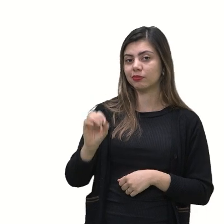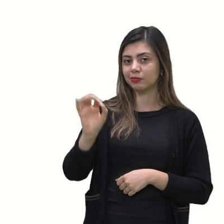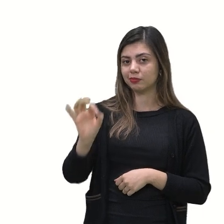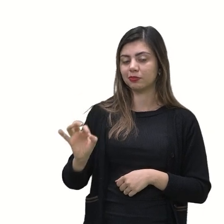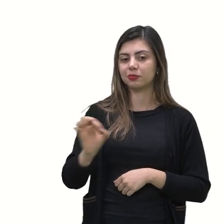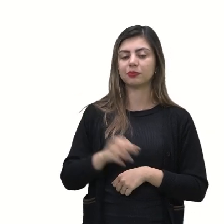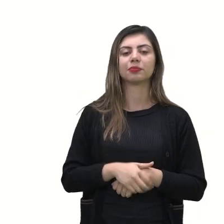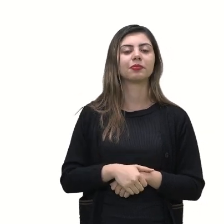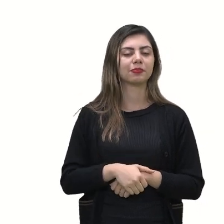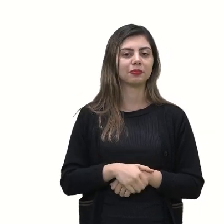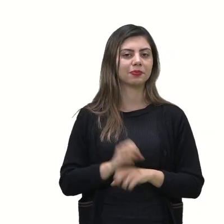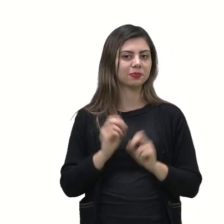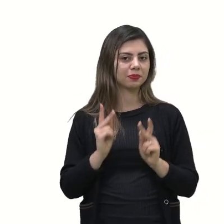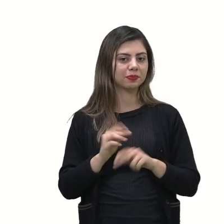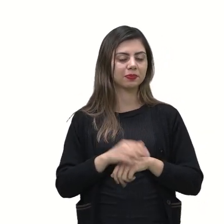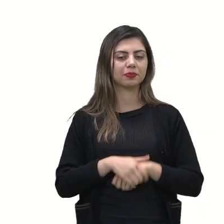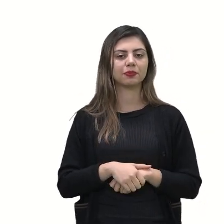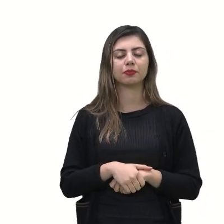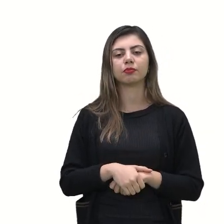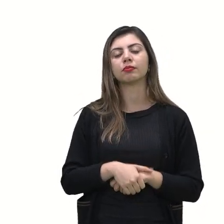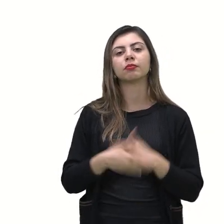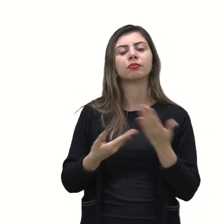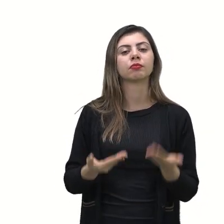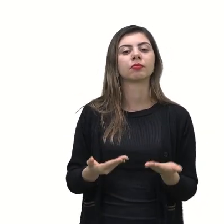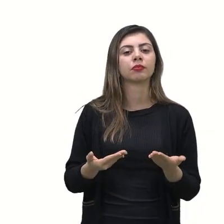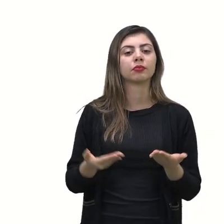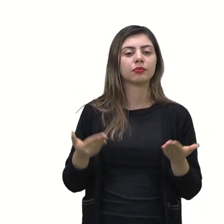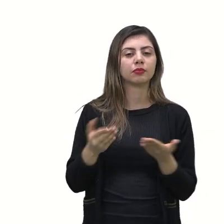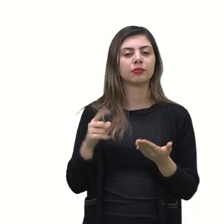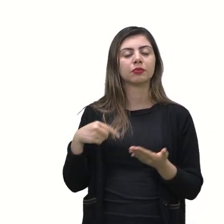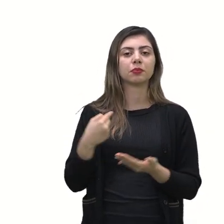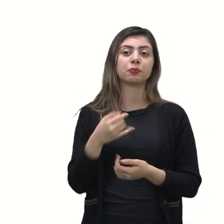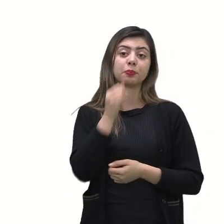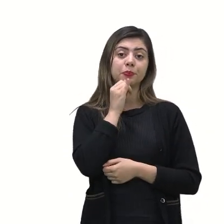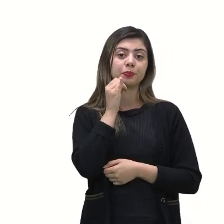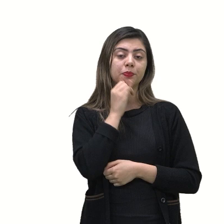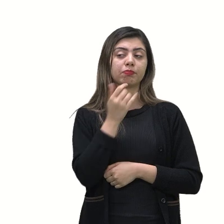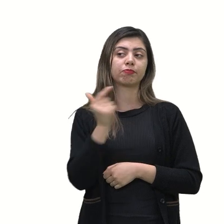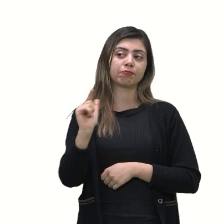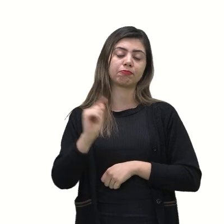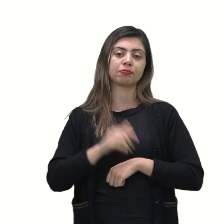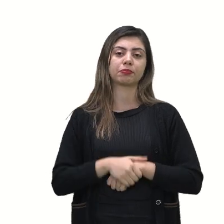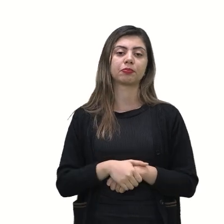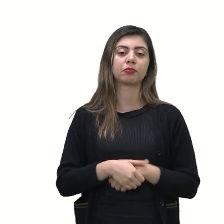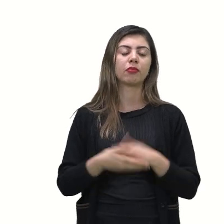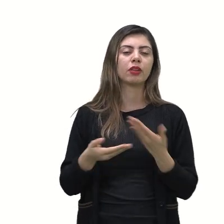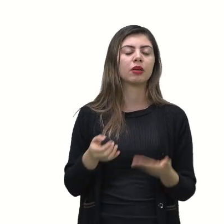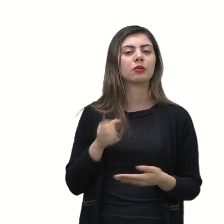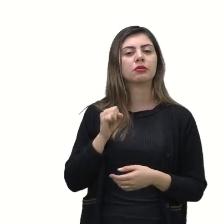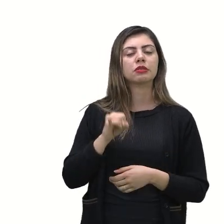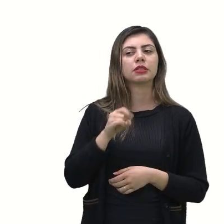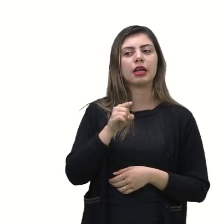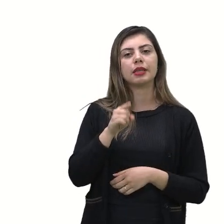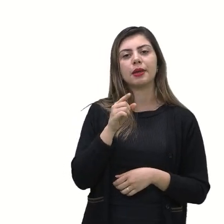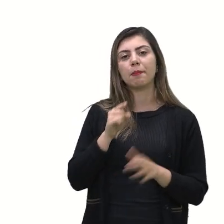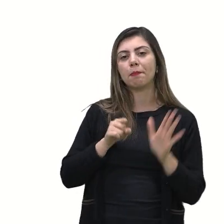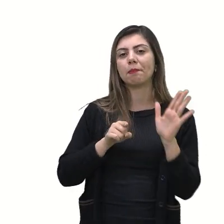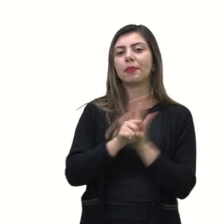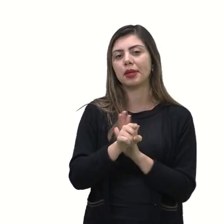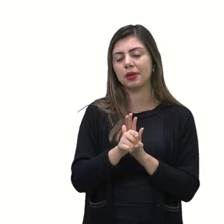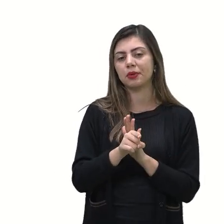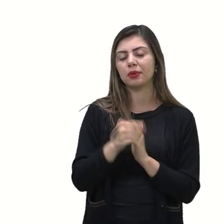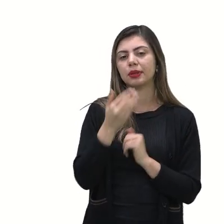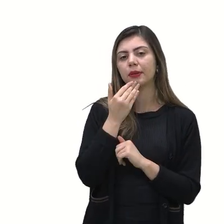% tá bom agora vamos supor que ao invés da questão te pedir a